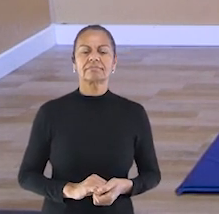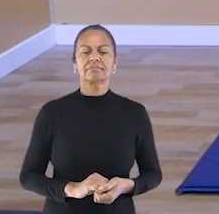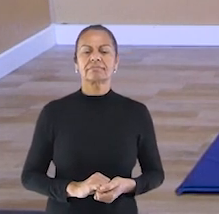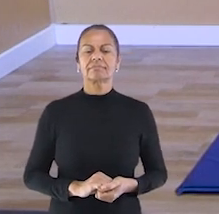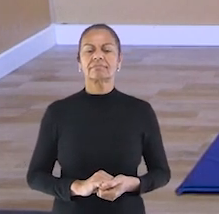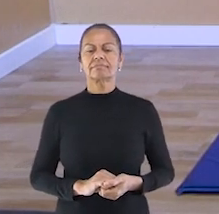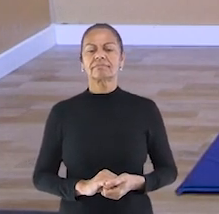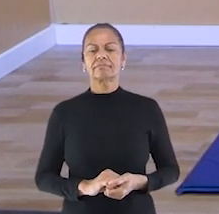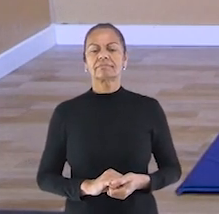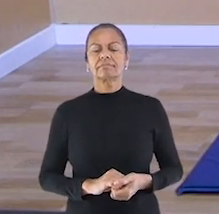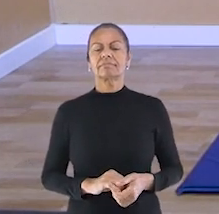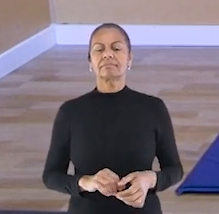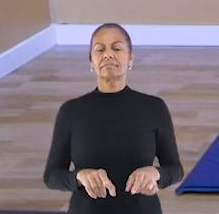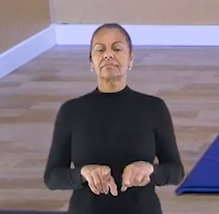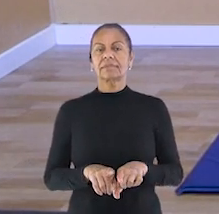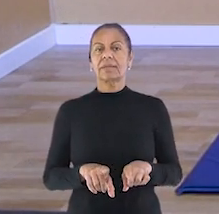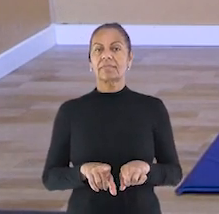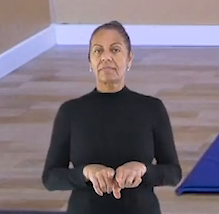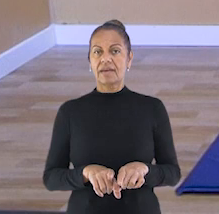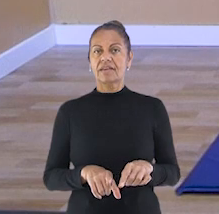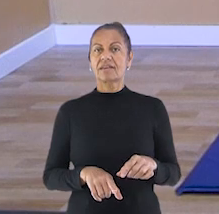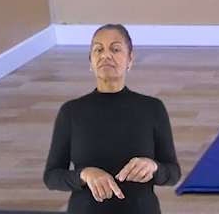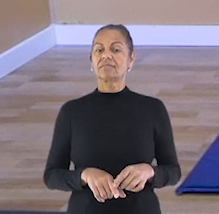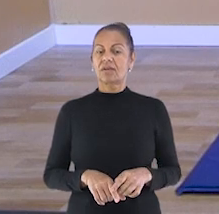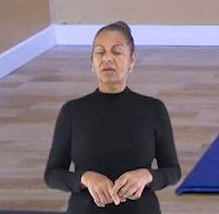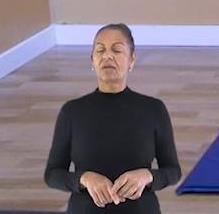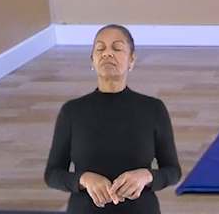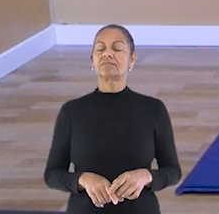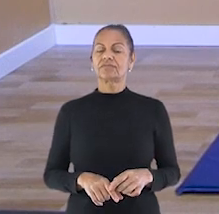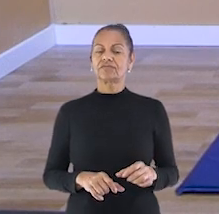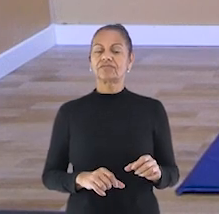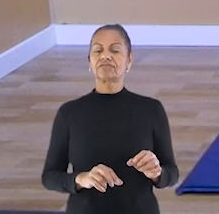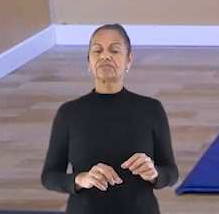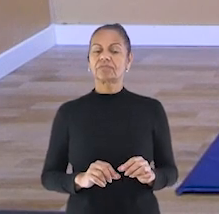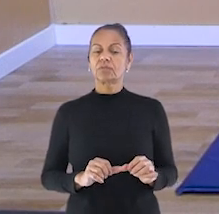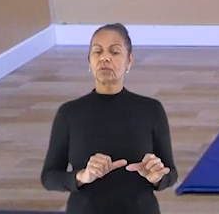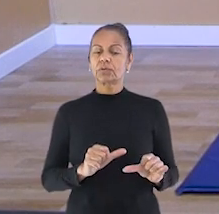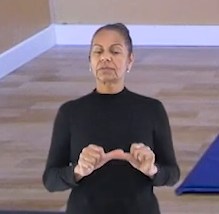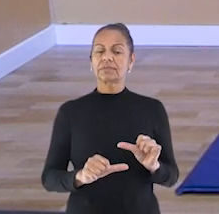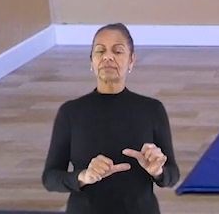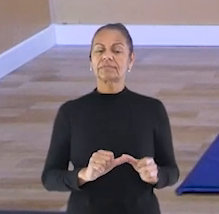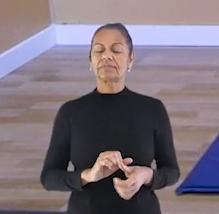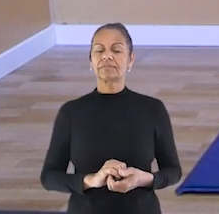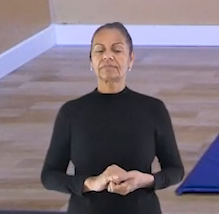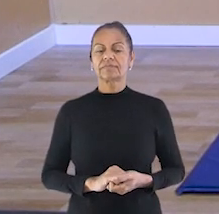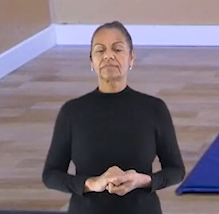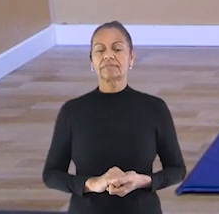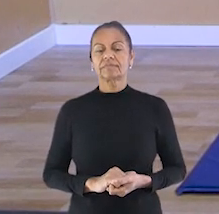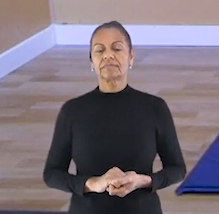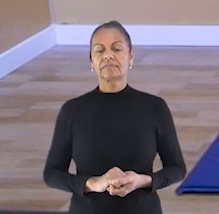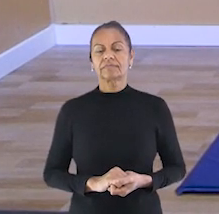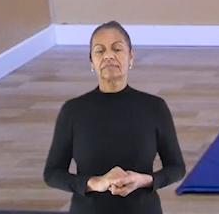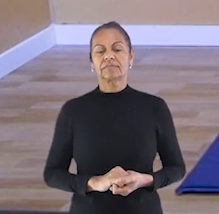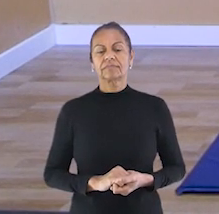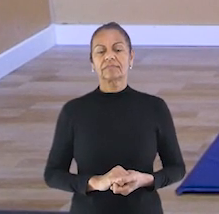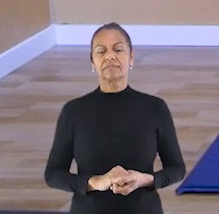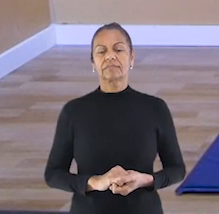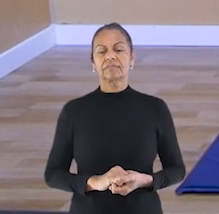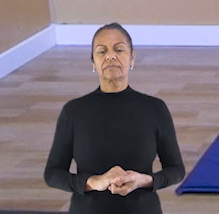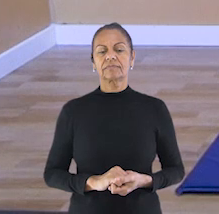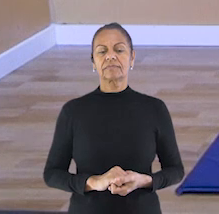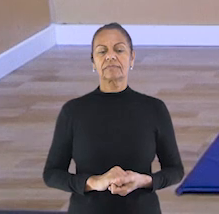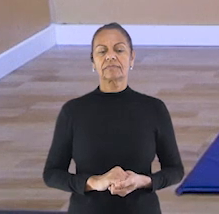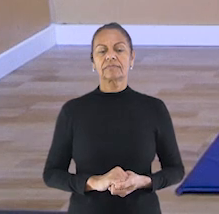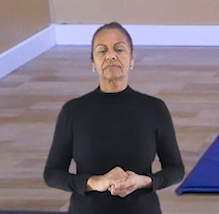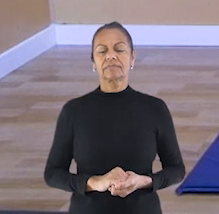Podemos também fazer, ó. Com o pé trocado. Esse exercício gera um